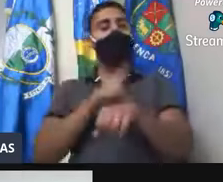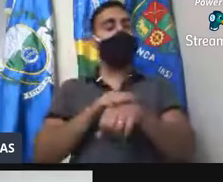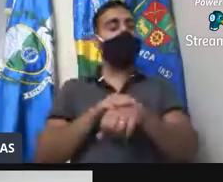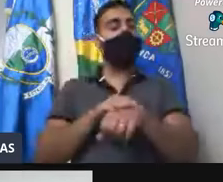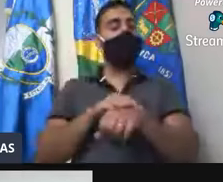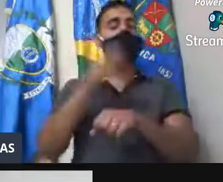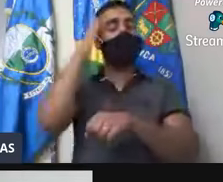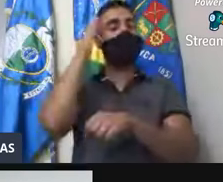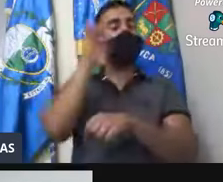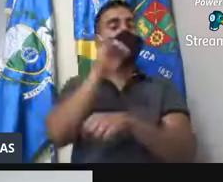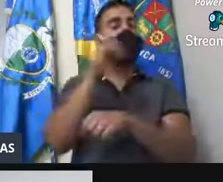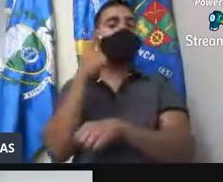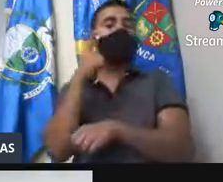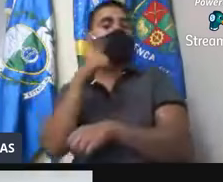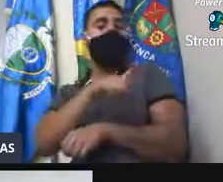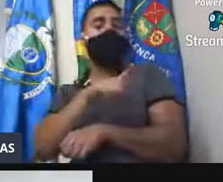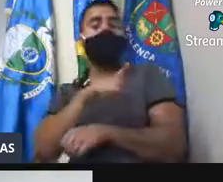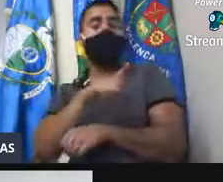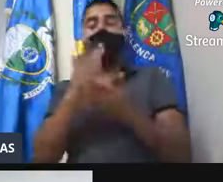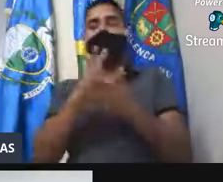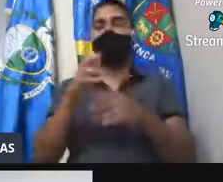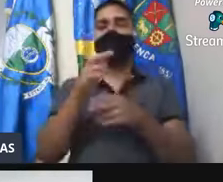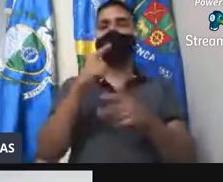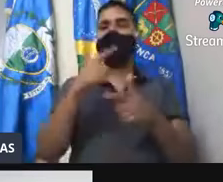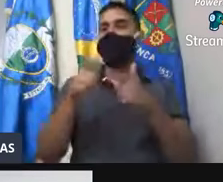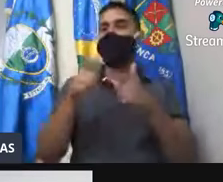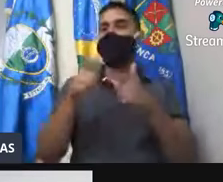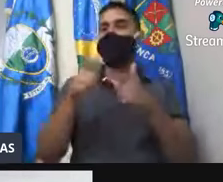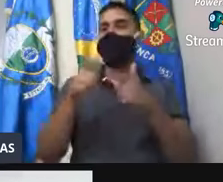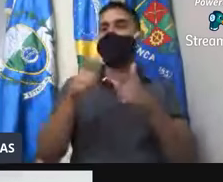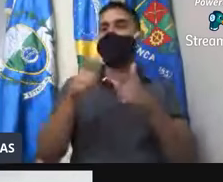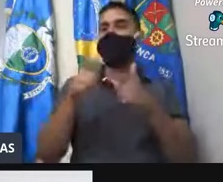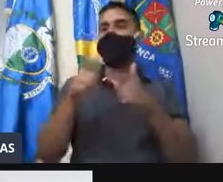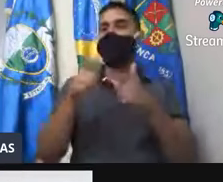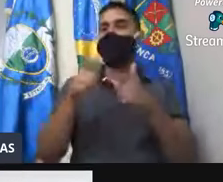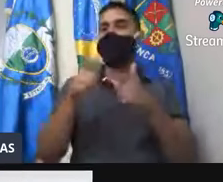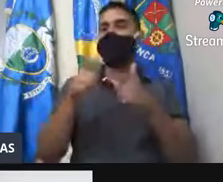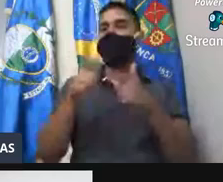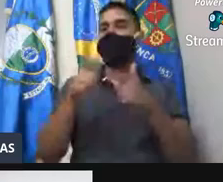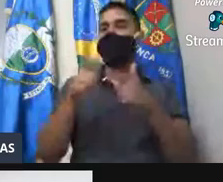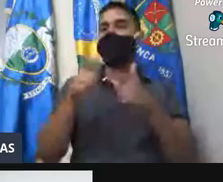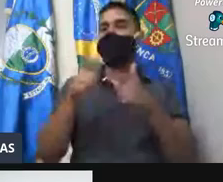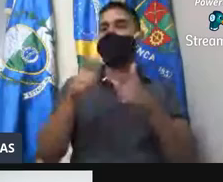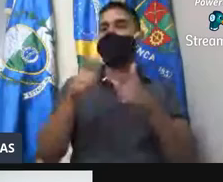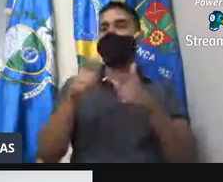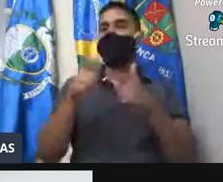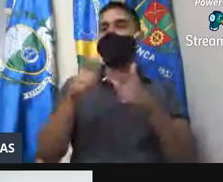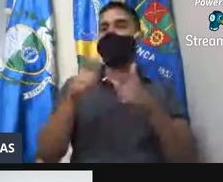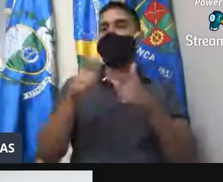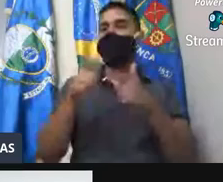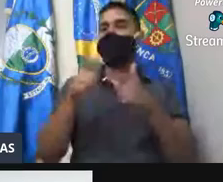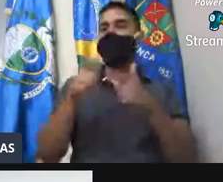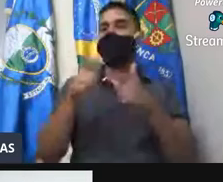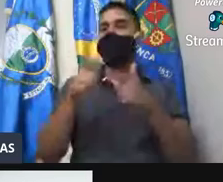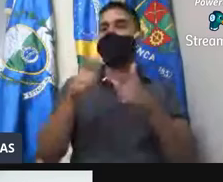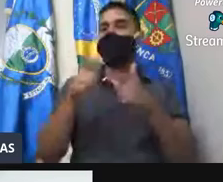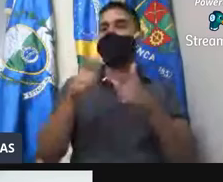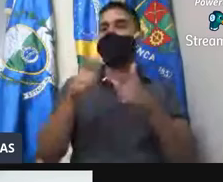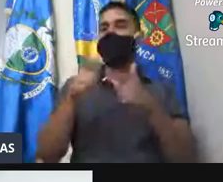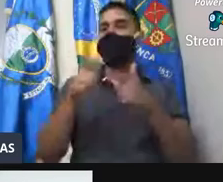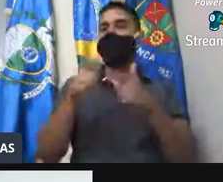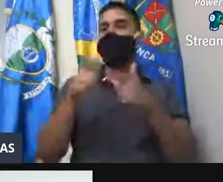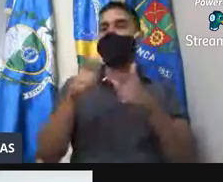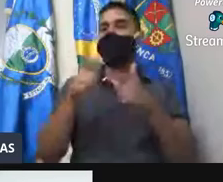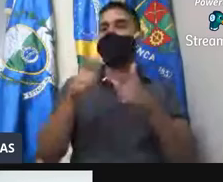tentar resolver isso para a semana que vem ou a seguinte, para ver essa questão do ônibus também, que já está